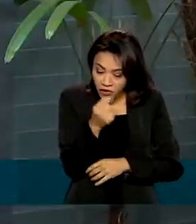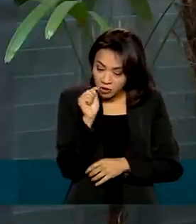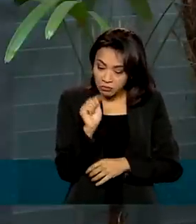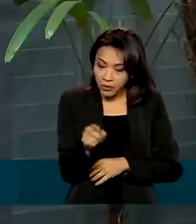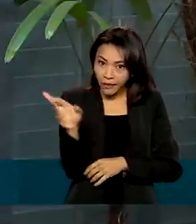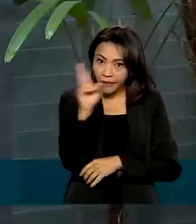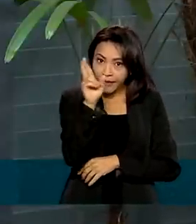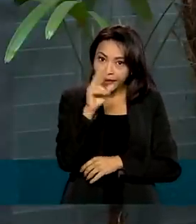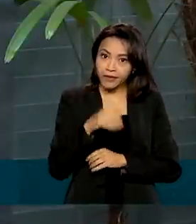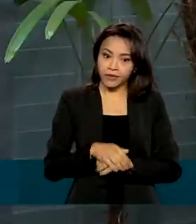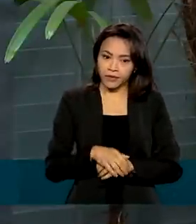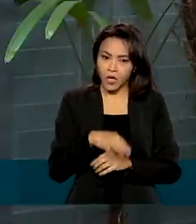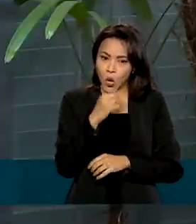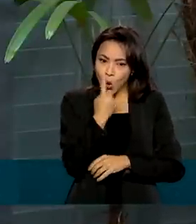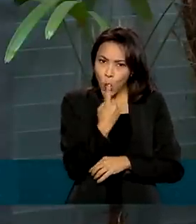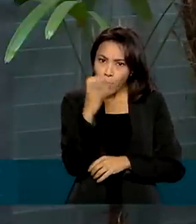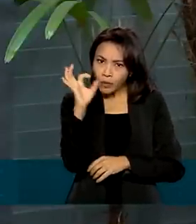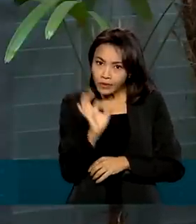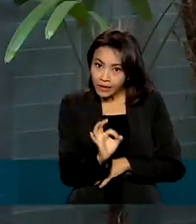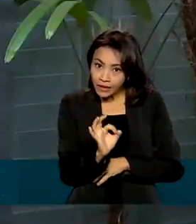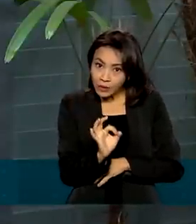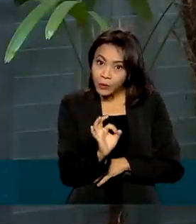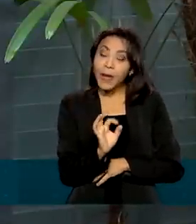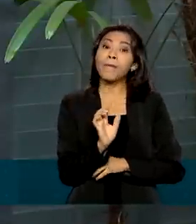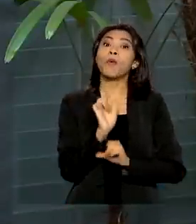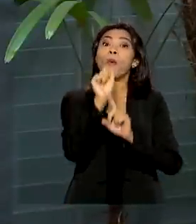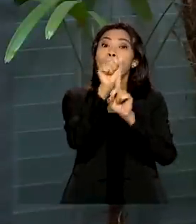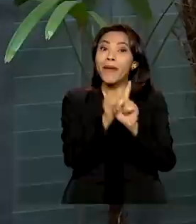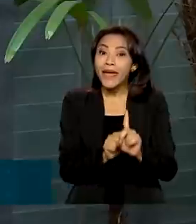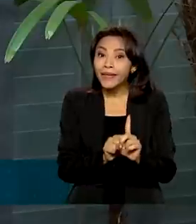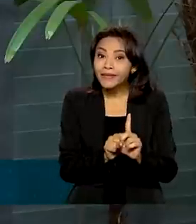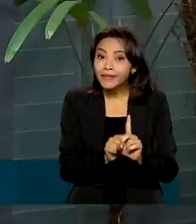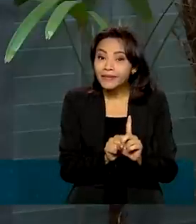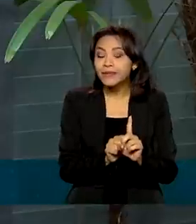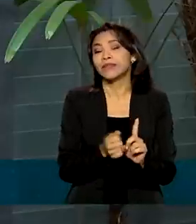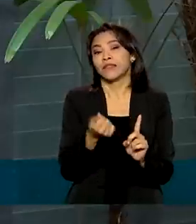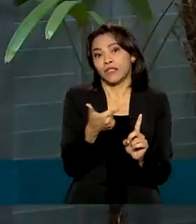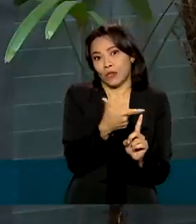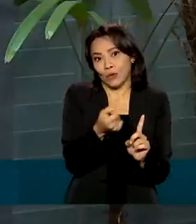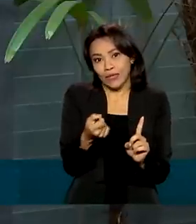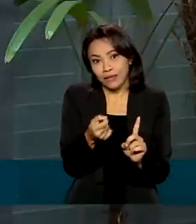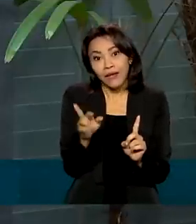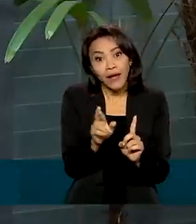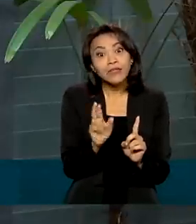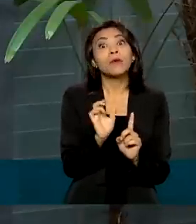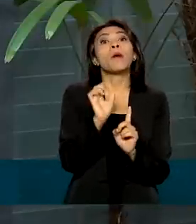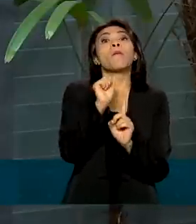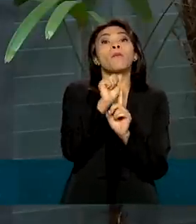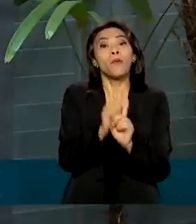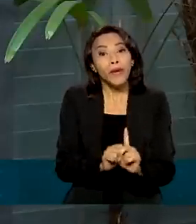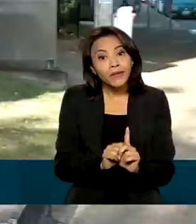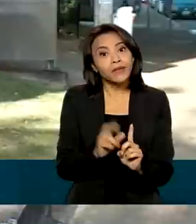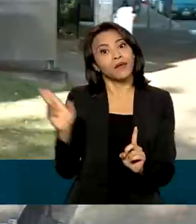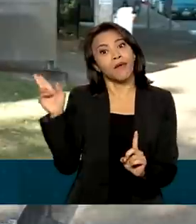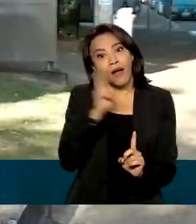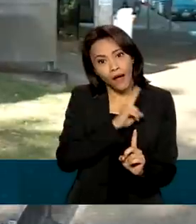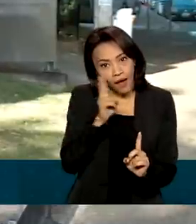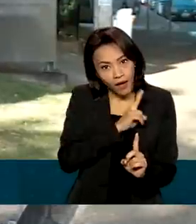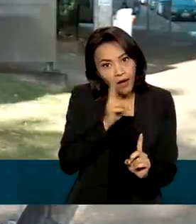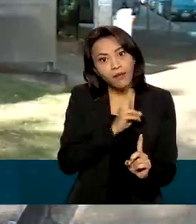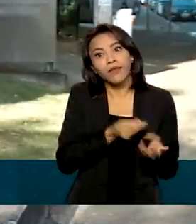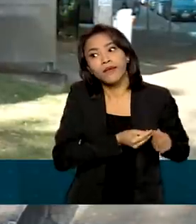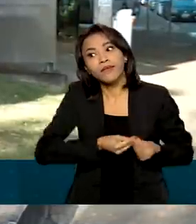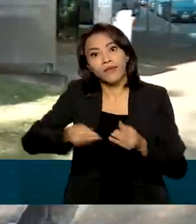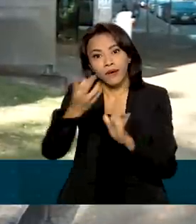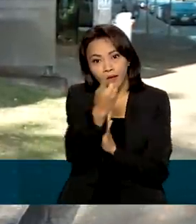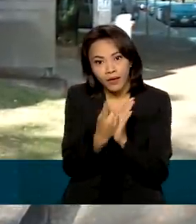1% é 200 reais ao mês, tá? Então, assim, ele tem que entregar o mais rápido possível. A multa